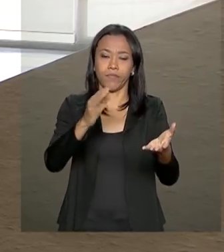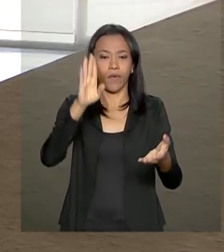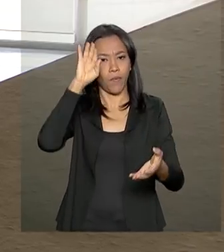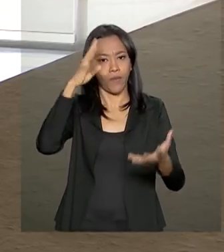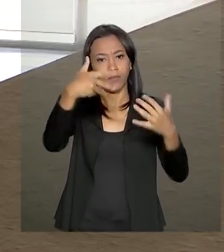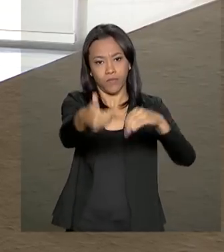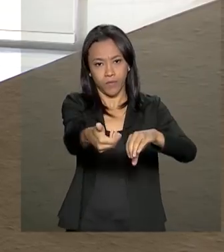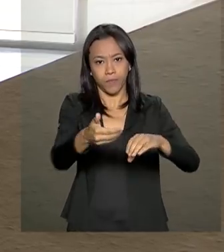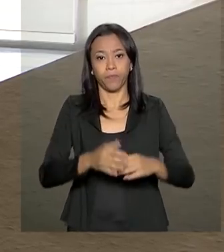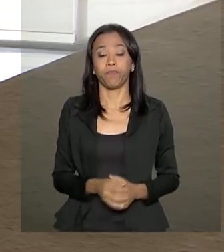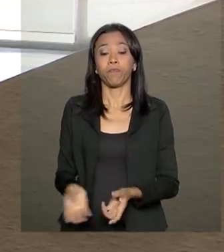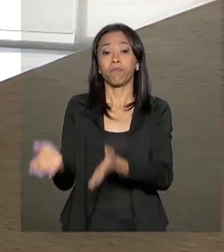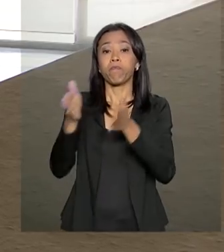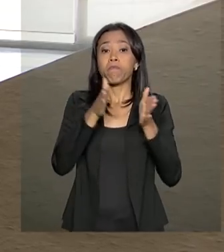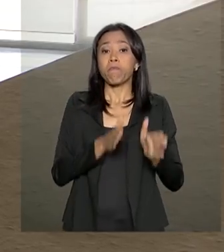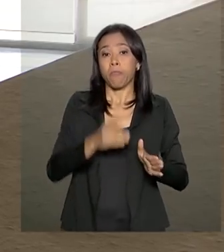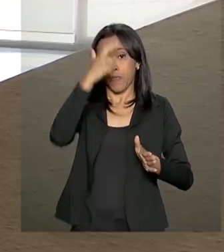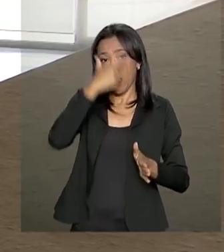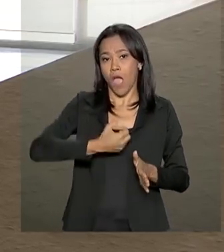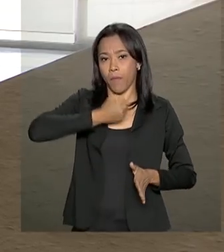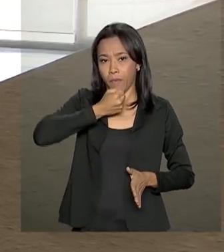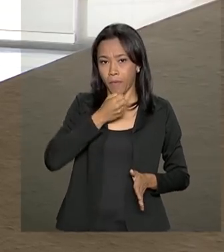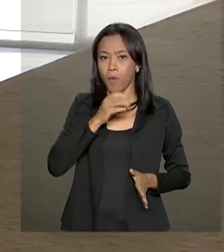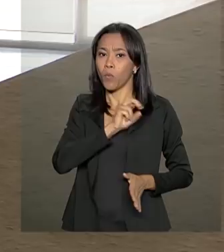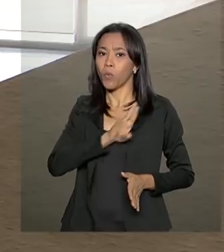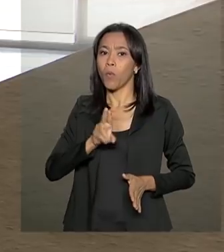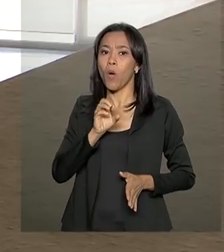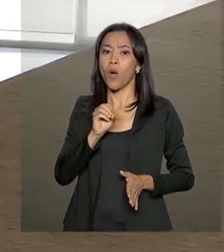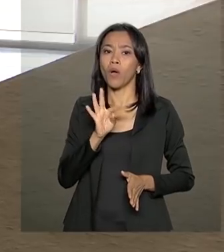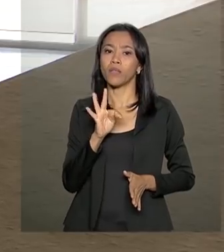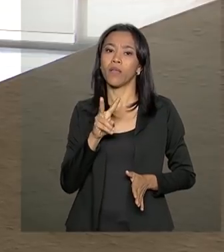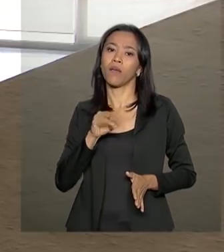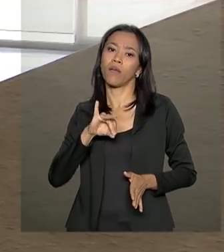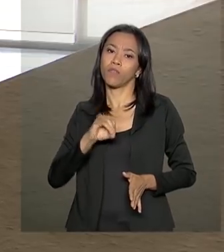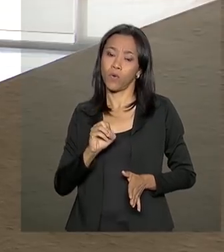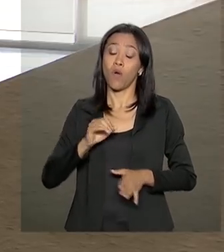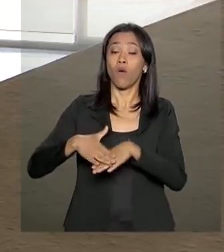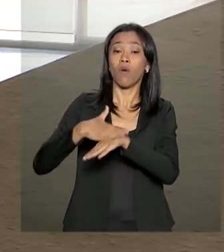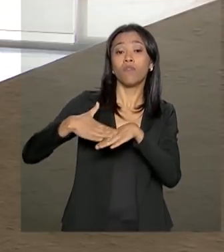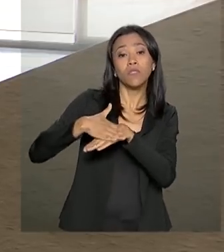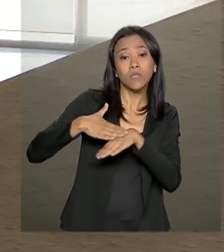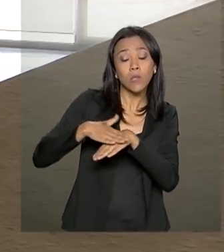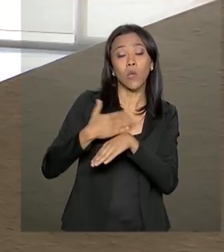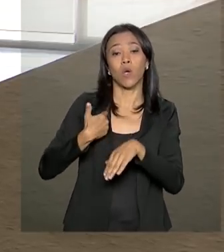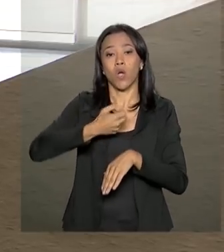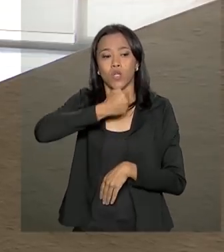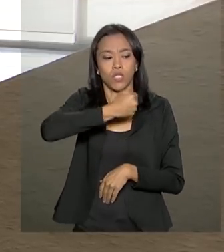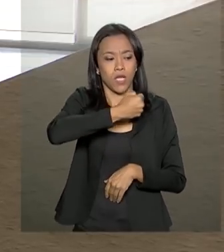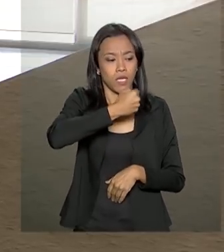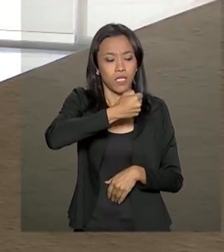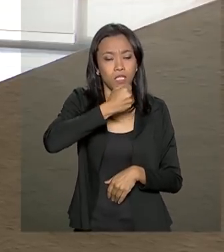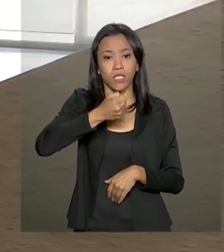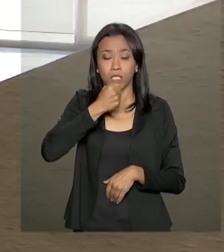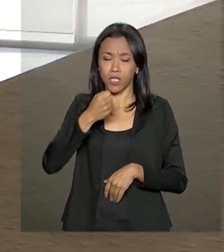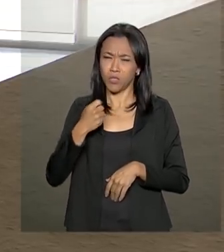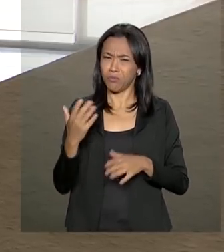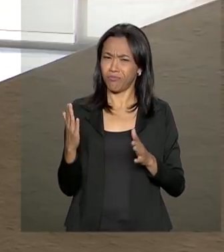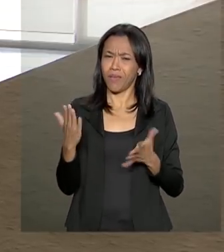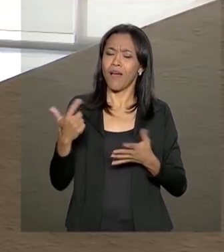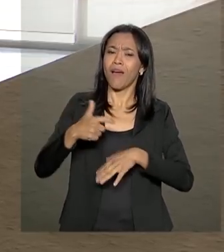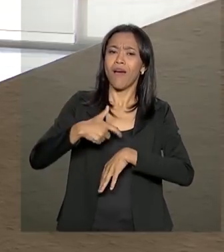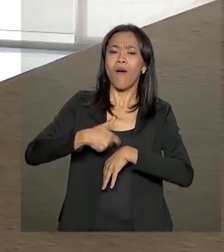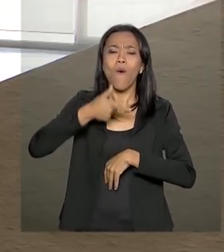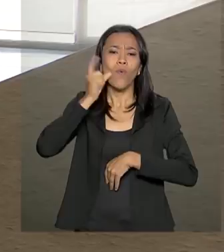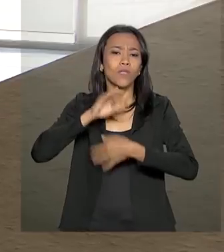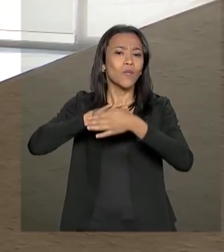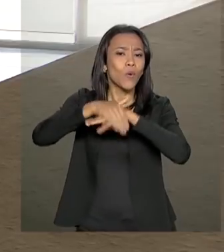O porta-voz da presidência da República, Otávio Rego Barros, conversou com jornalistas durante o intervalo de um jantar oferecido